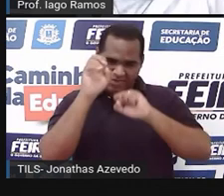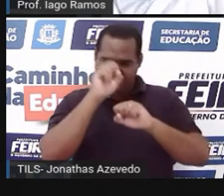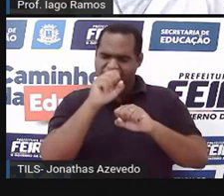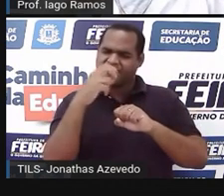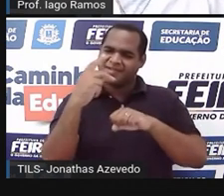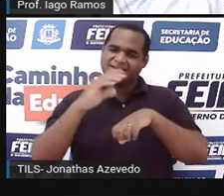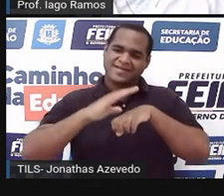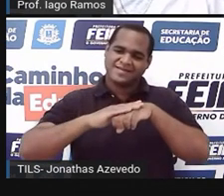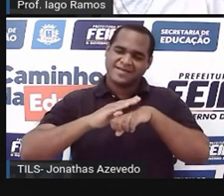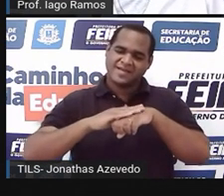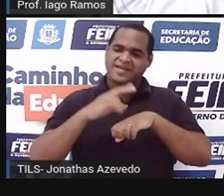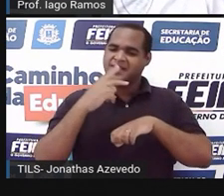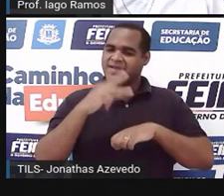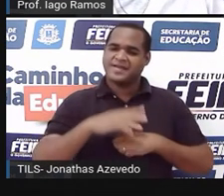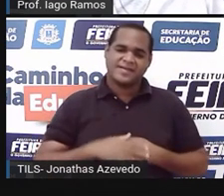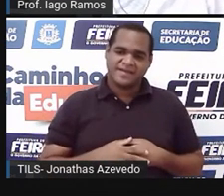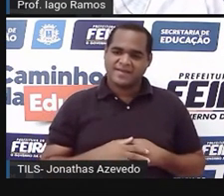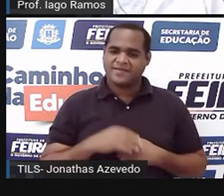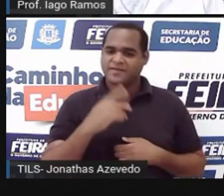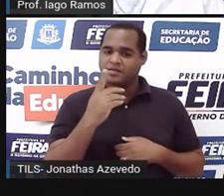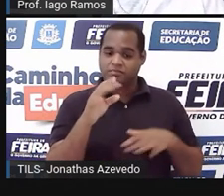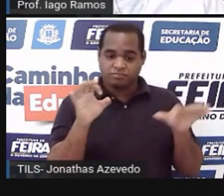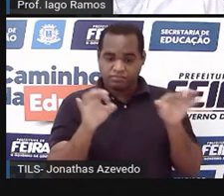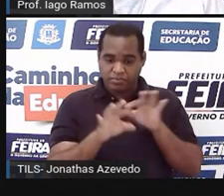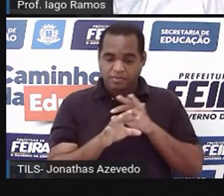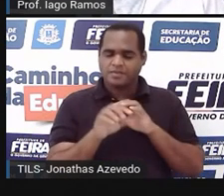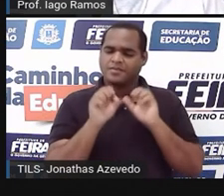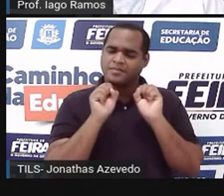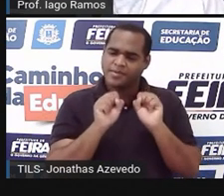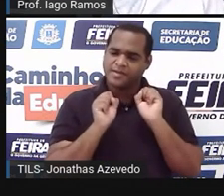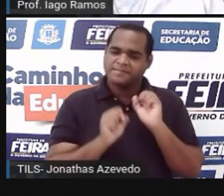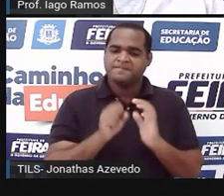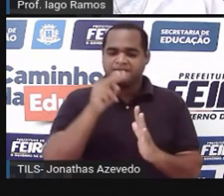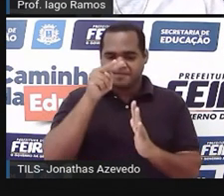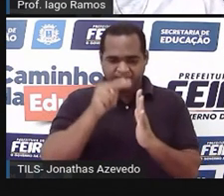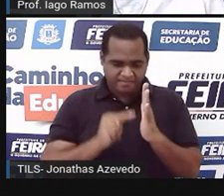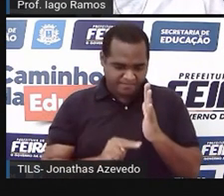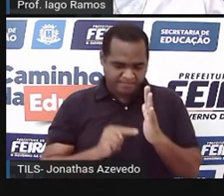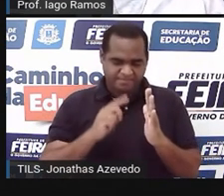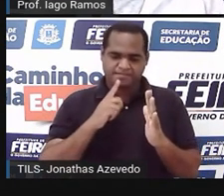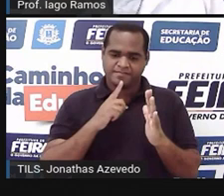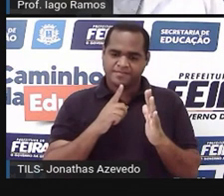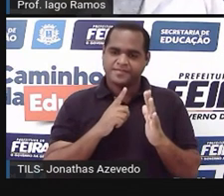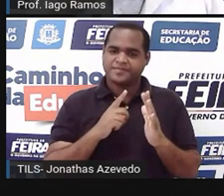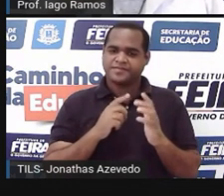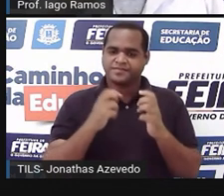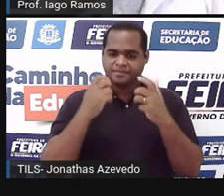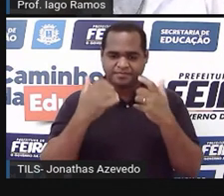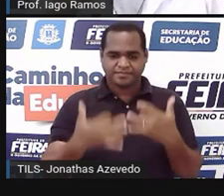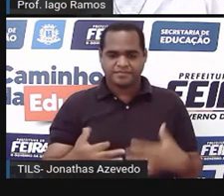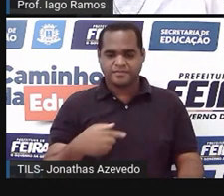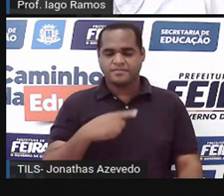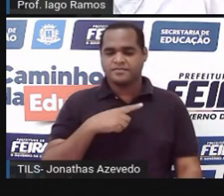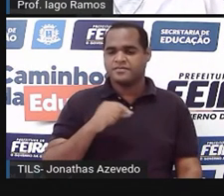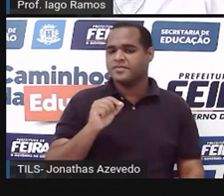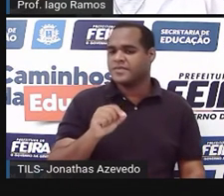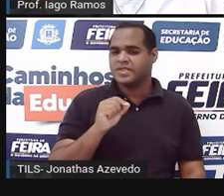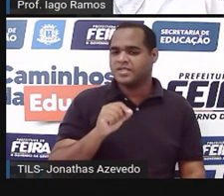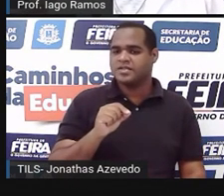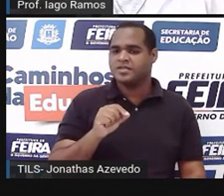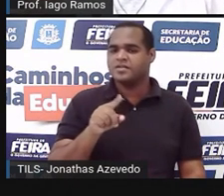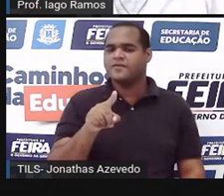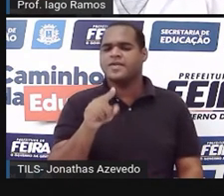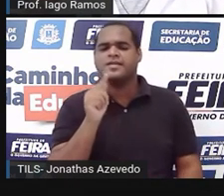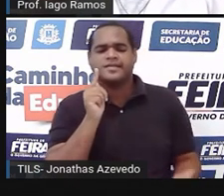depois que você terminar de escrever você pode ler e aí você vai conseguir perceber o que é que